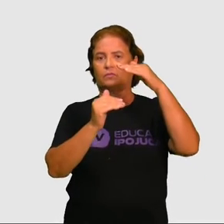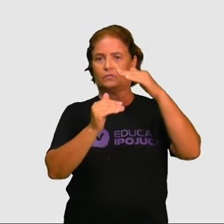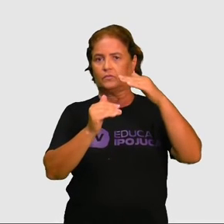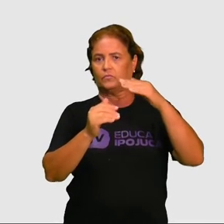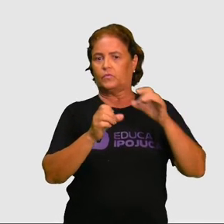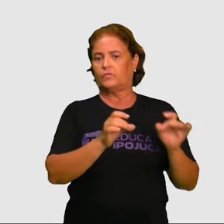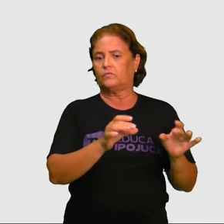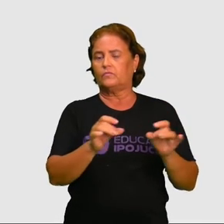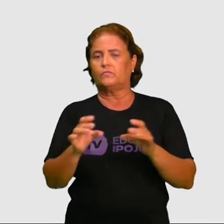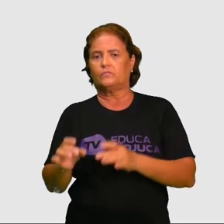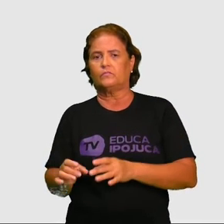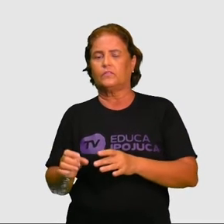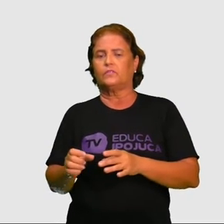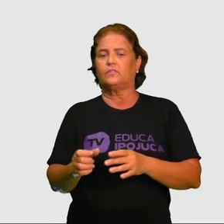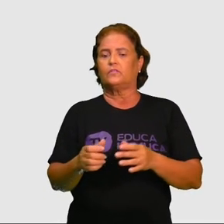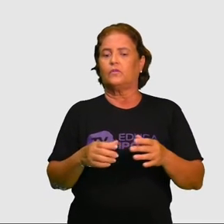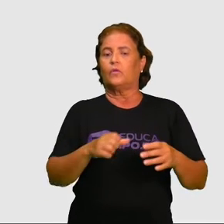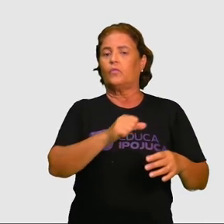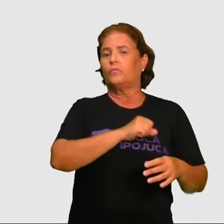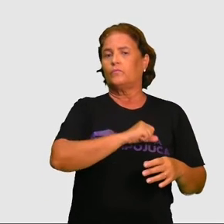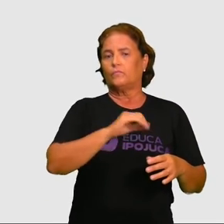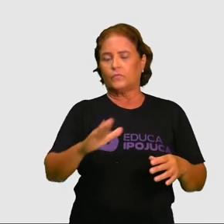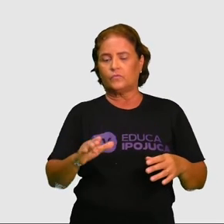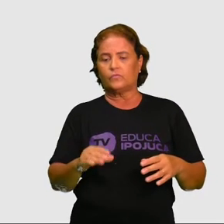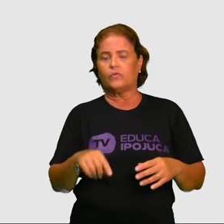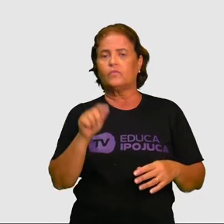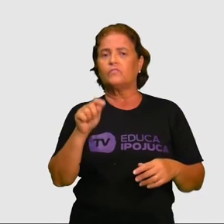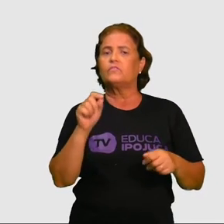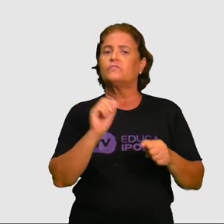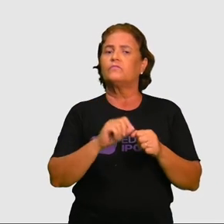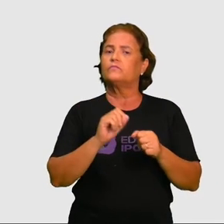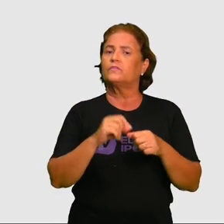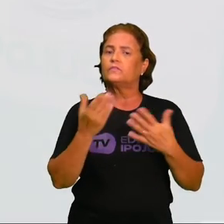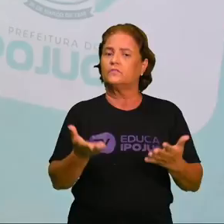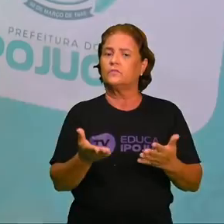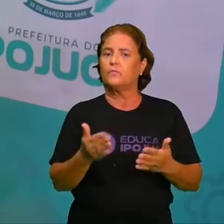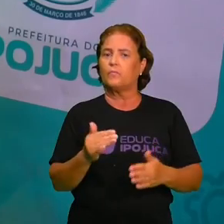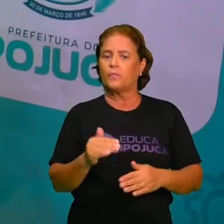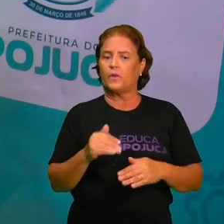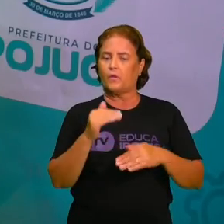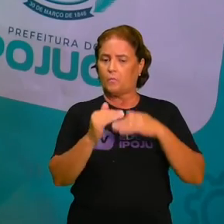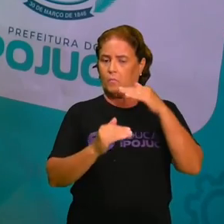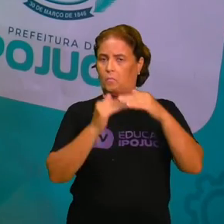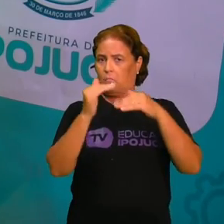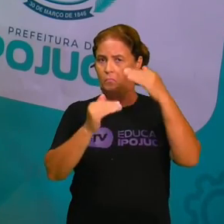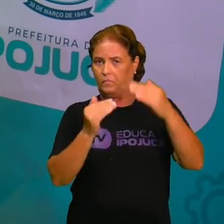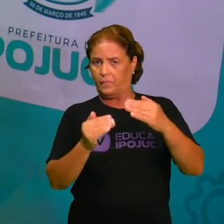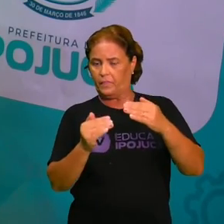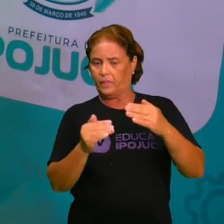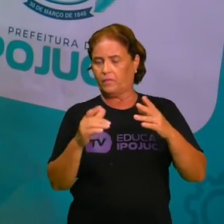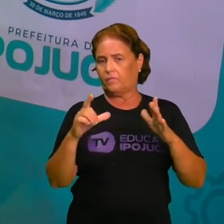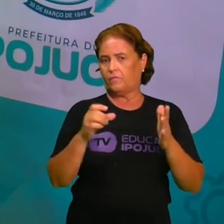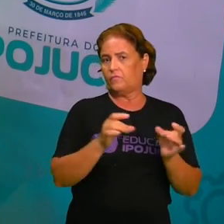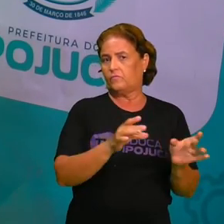município de Ipojuca? O que você poderia fazer para o seu município para acelerar o processo comercial dele?